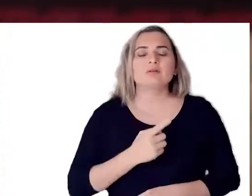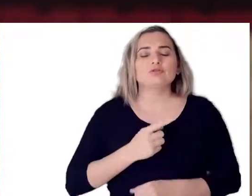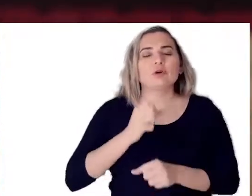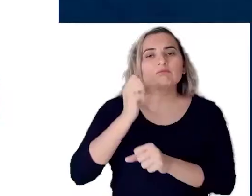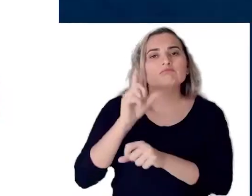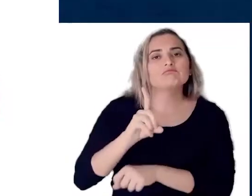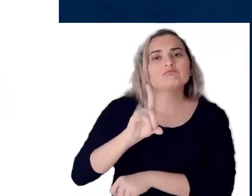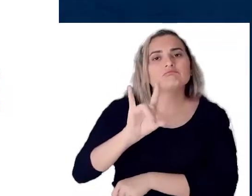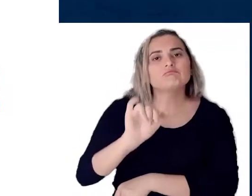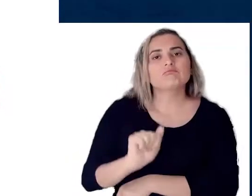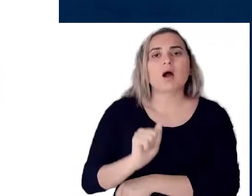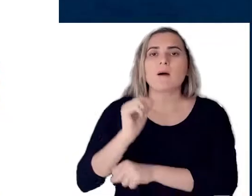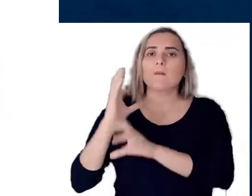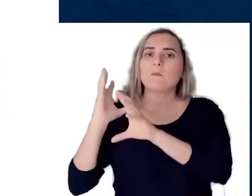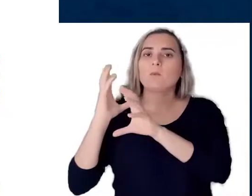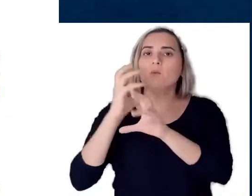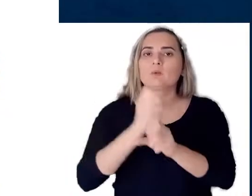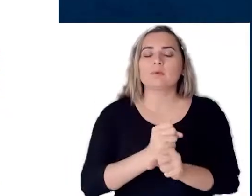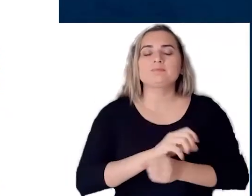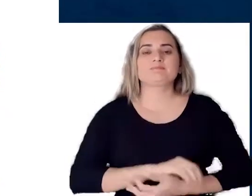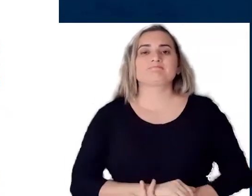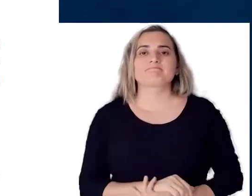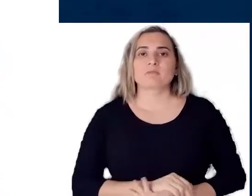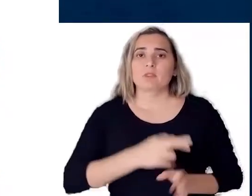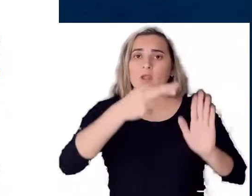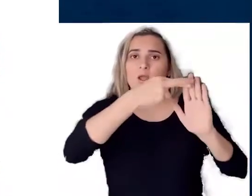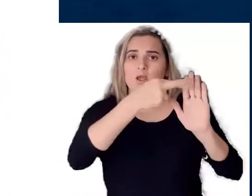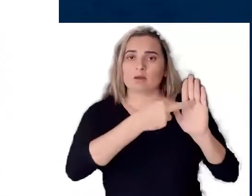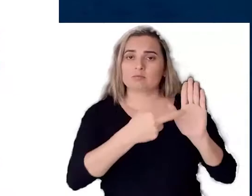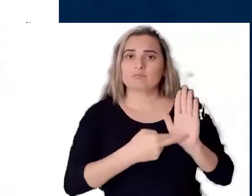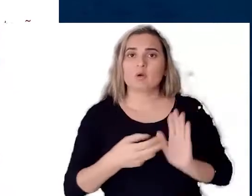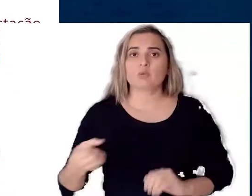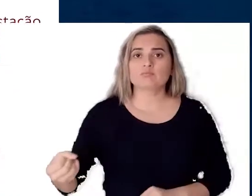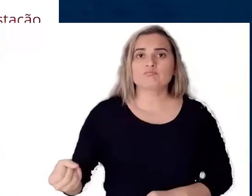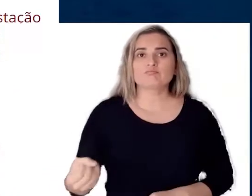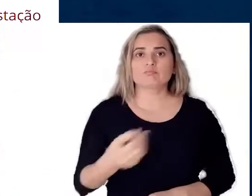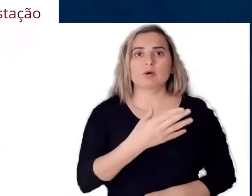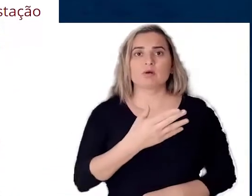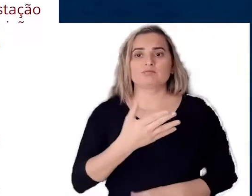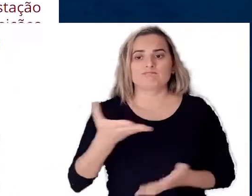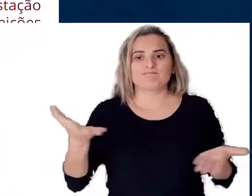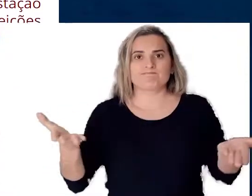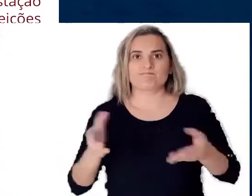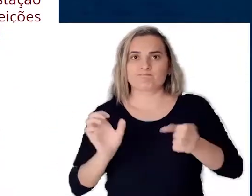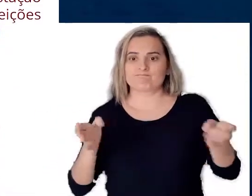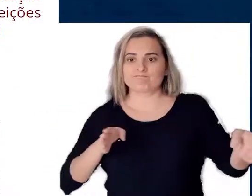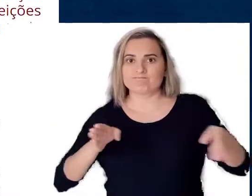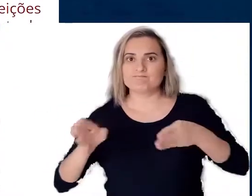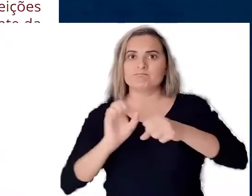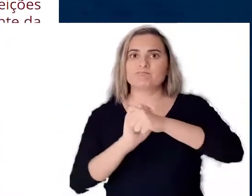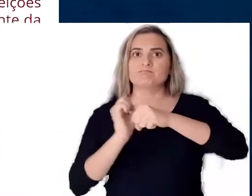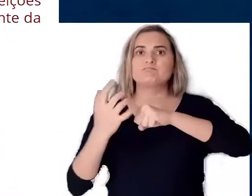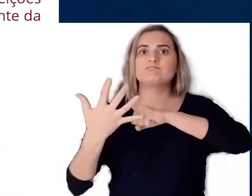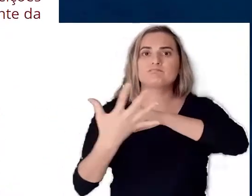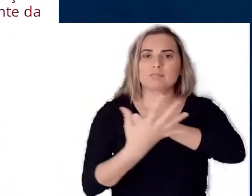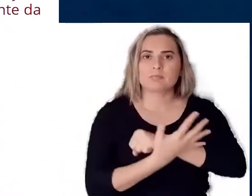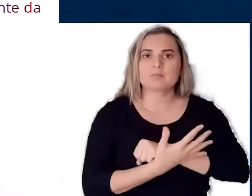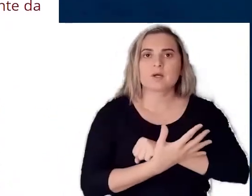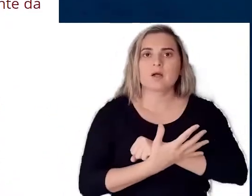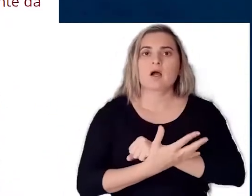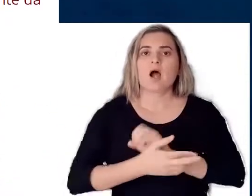procedimentos. A nova norma foi estabelecida pelo Tribunal Superior Eleitoral em razão da situação de pandemia da Covid-19.